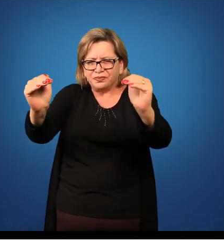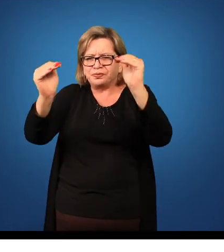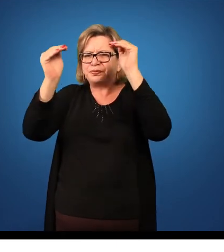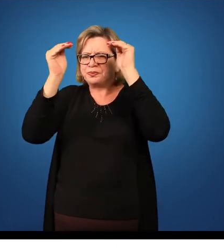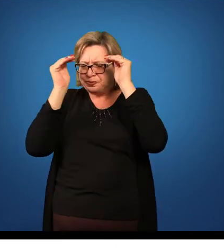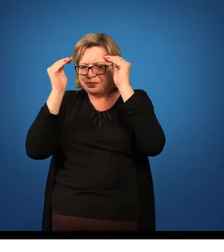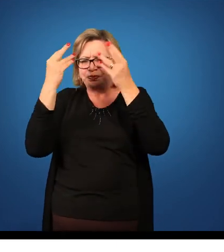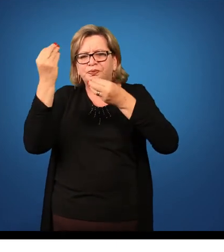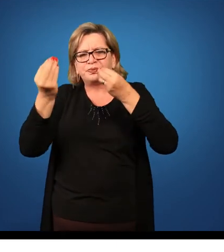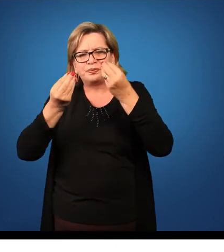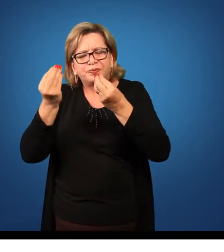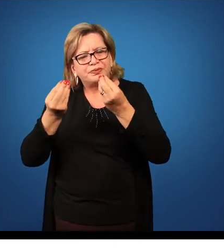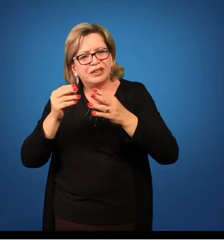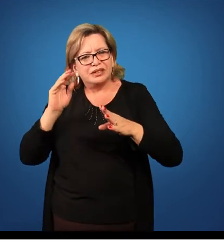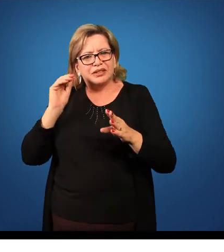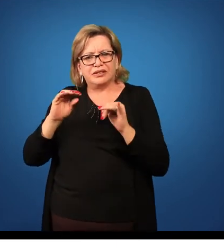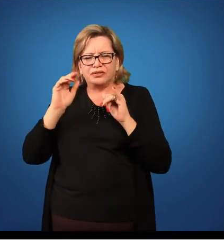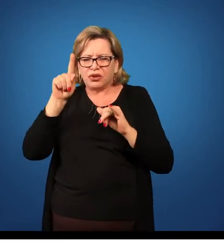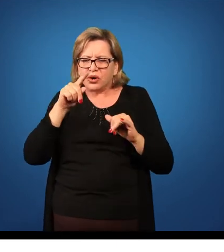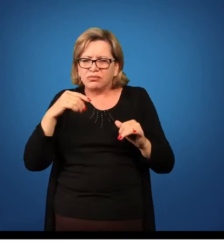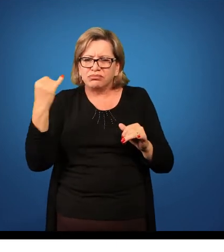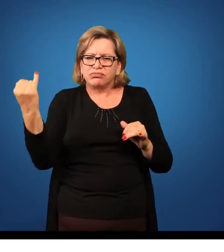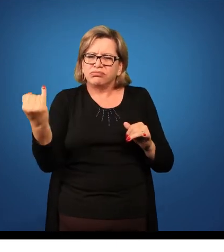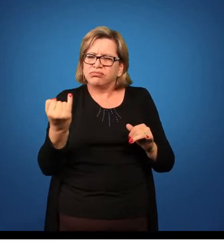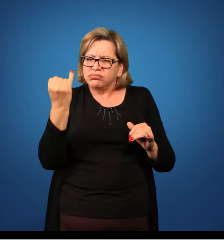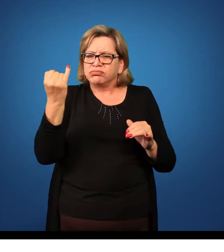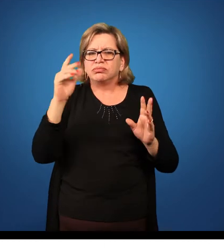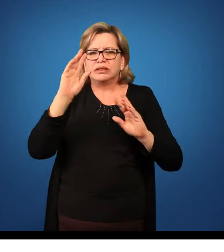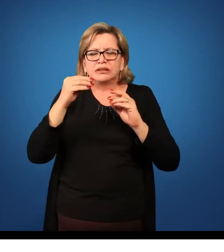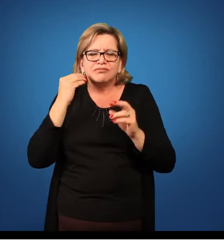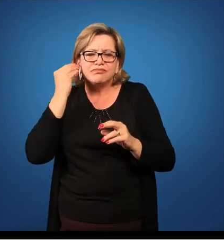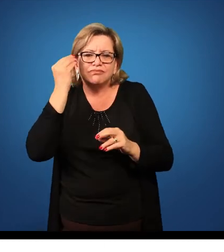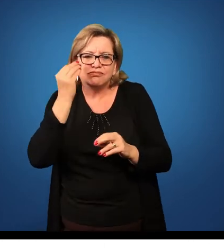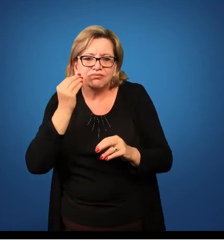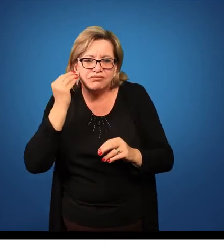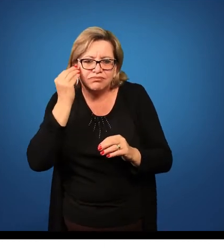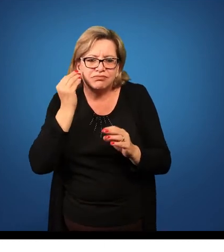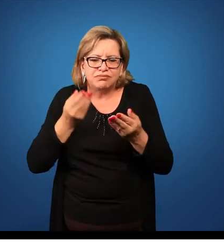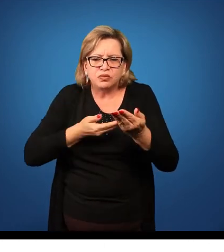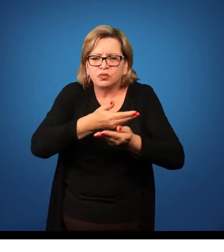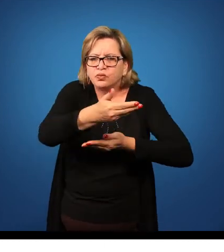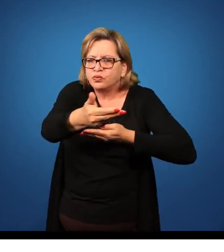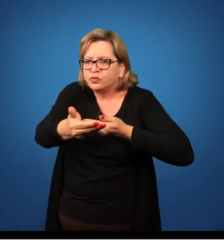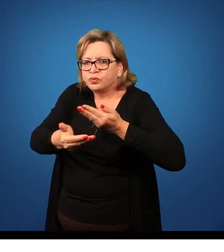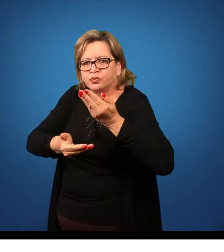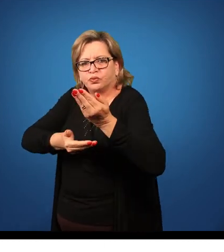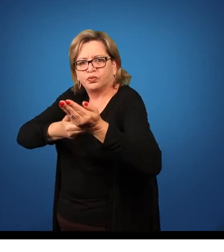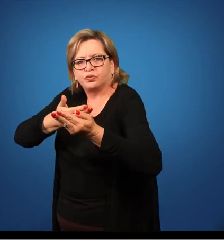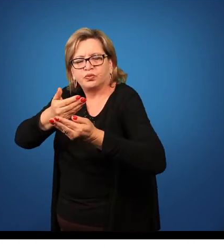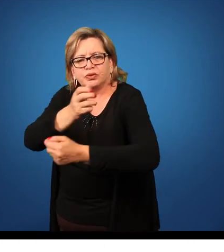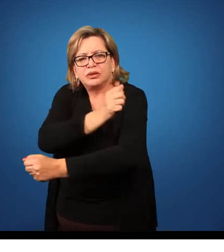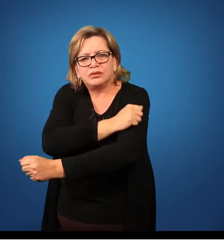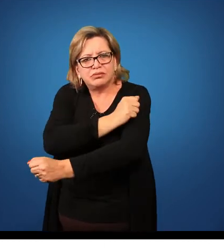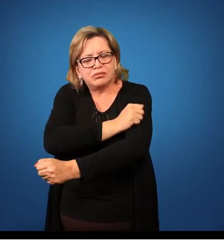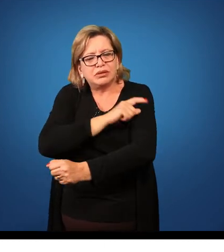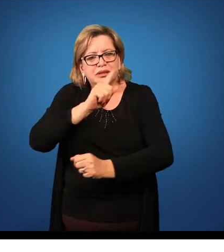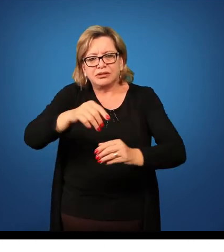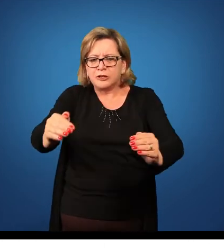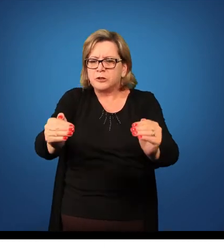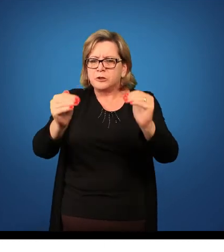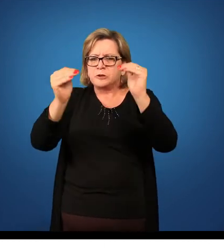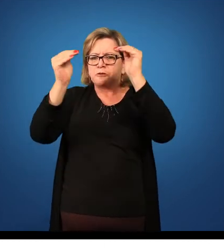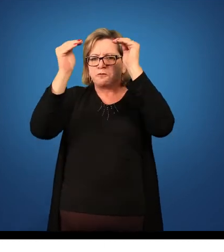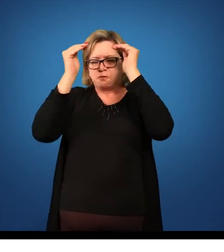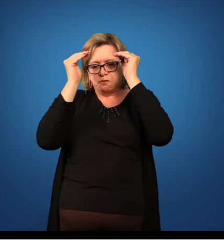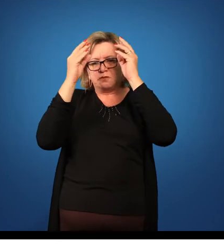passar, fale uma informação interessante, então tente manter essa interação com os alunos de forma que eles prestem atenção em você. Então